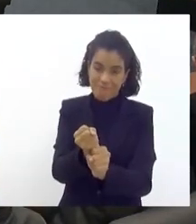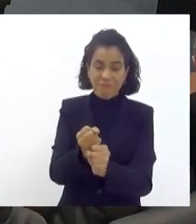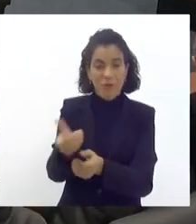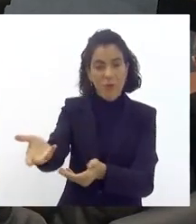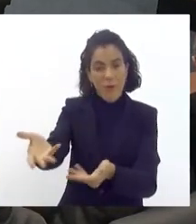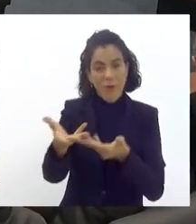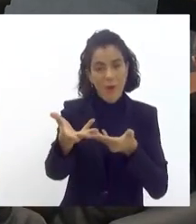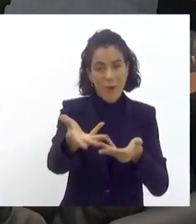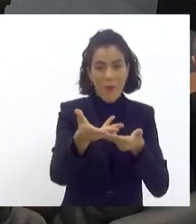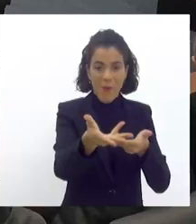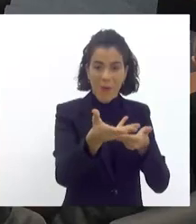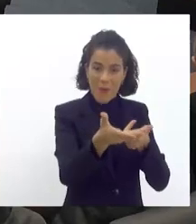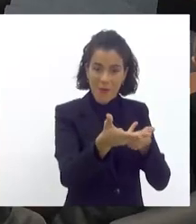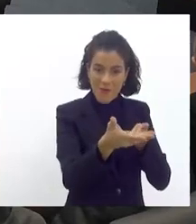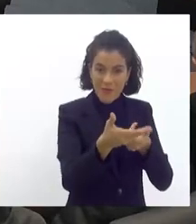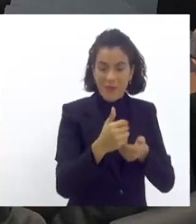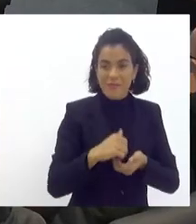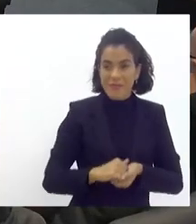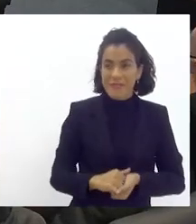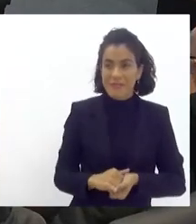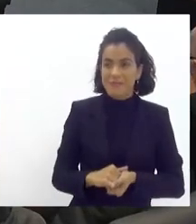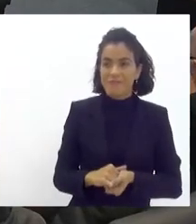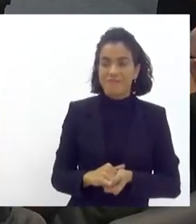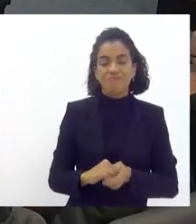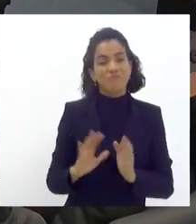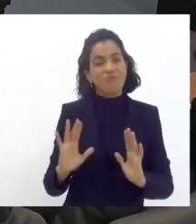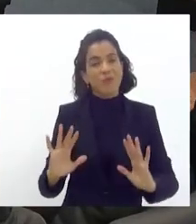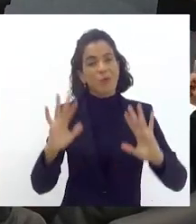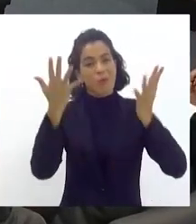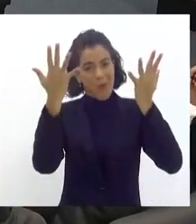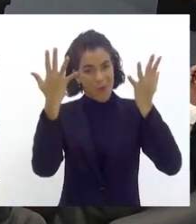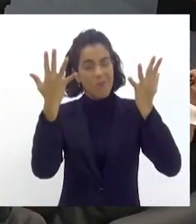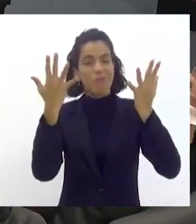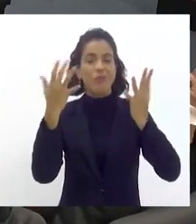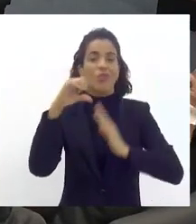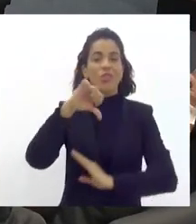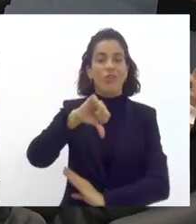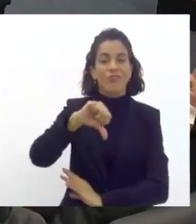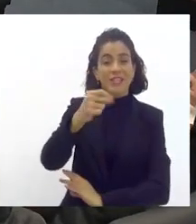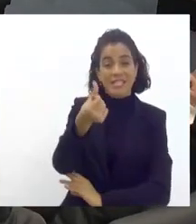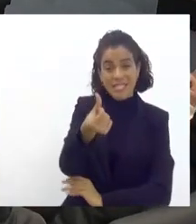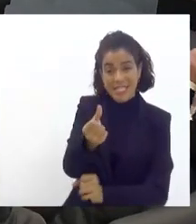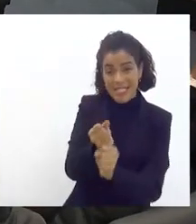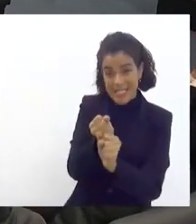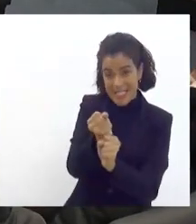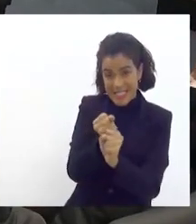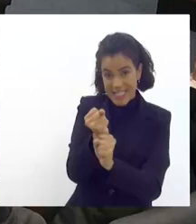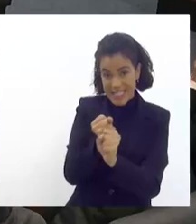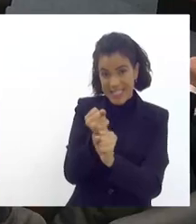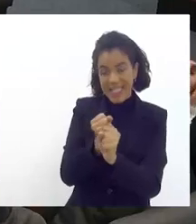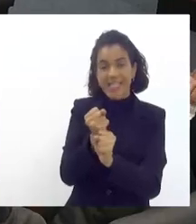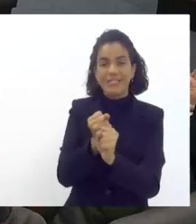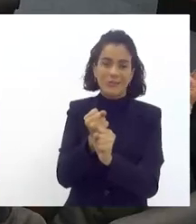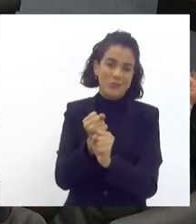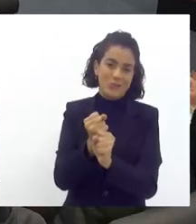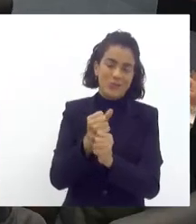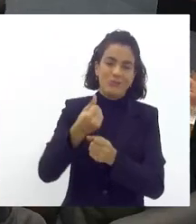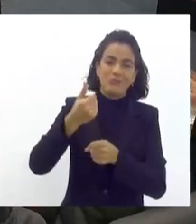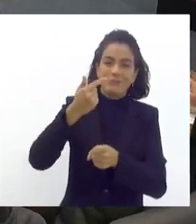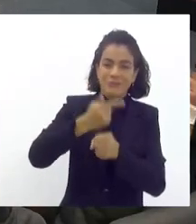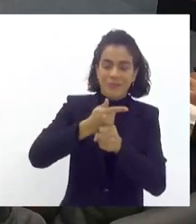convido a vocês para estar lá com a gente comemorando os 96 anos de Estácio mas eu